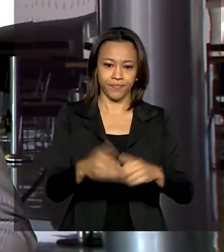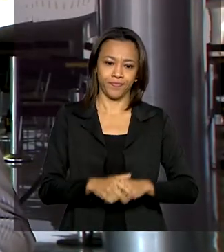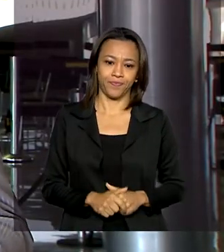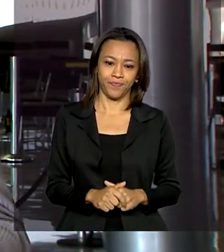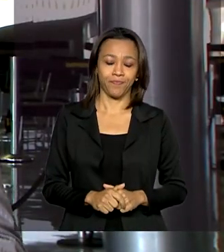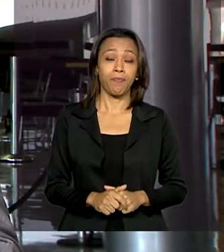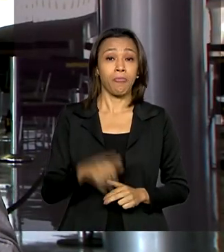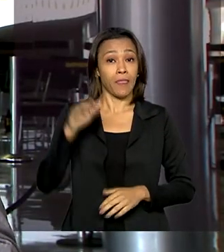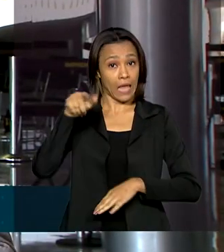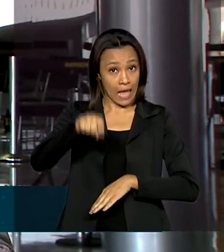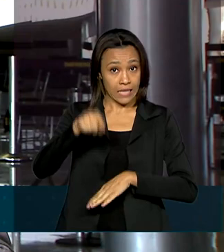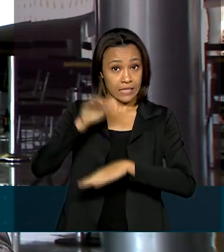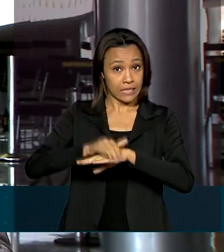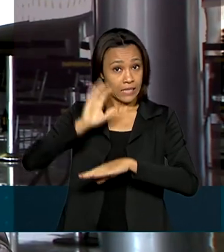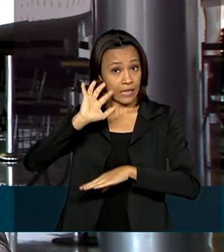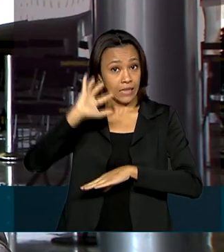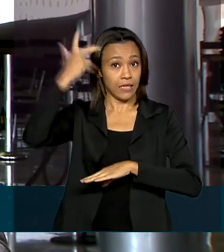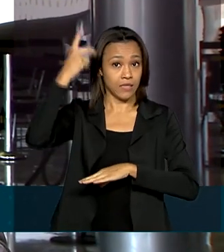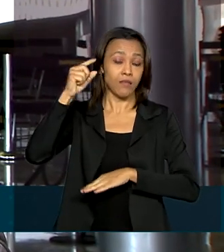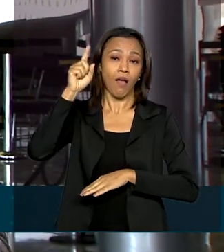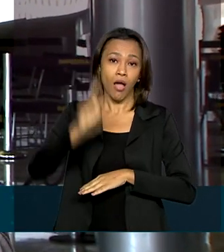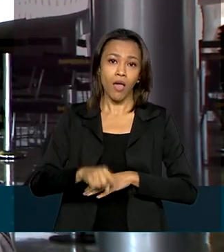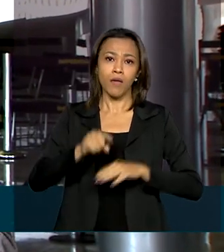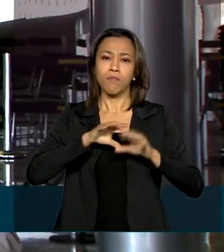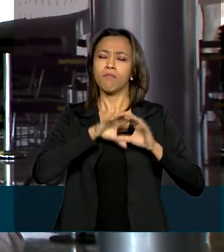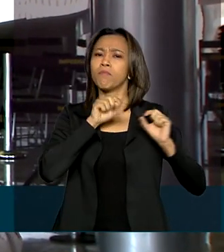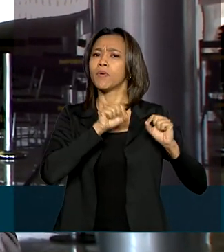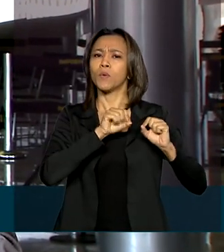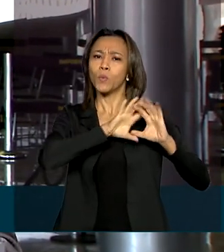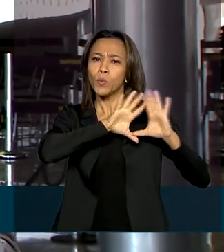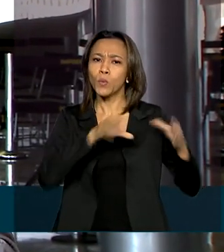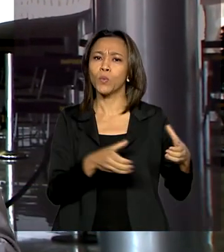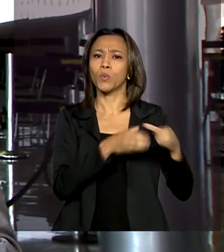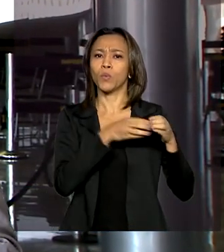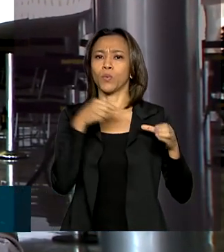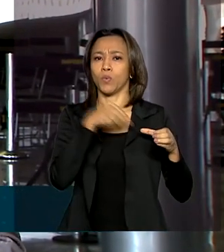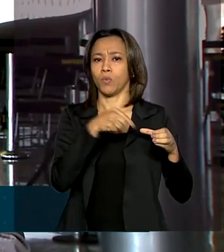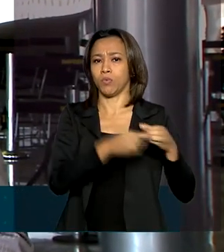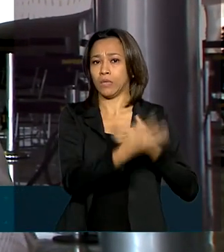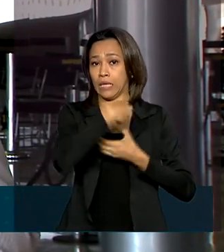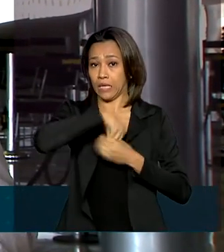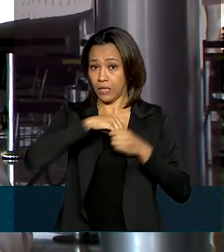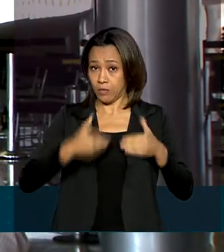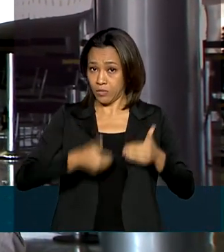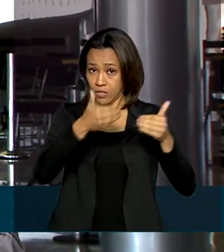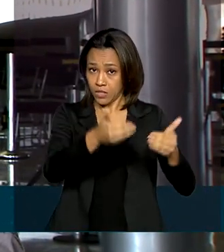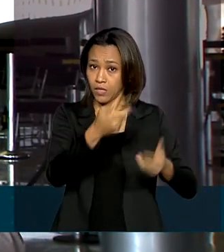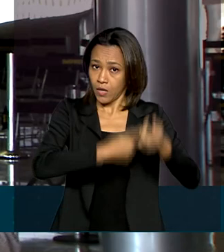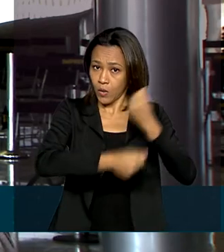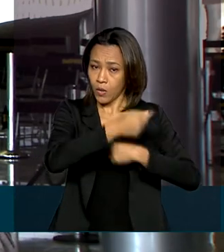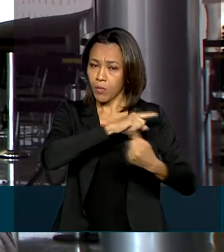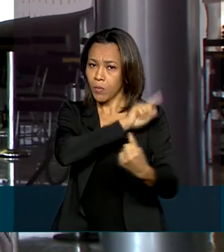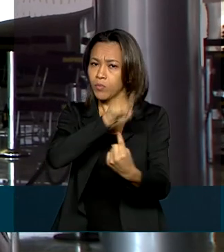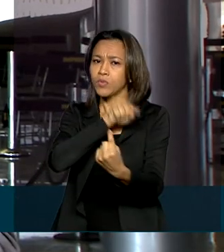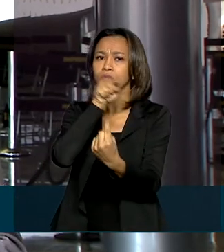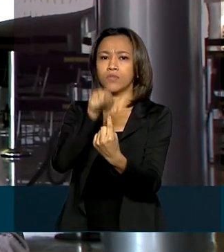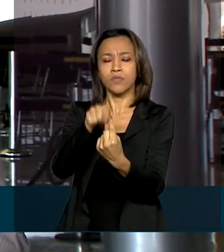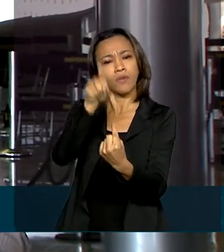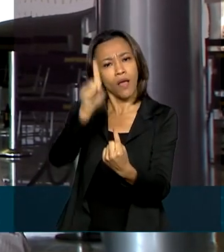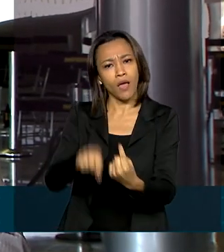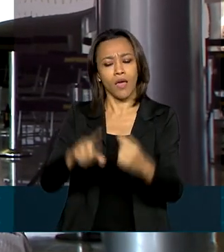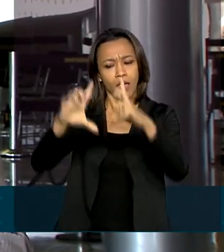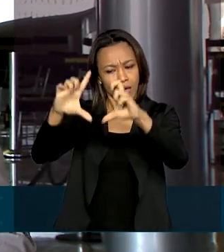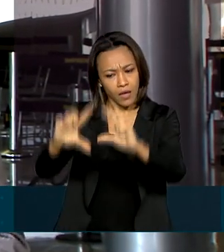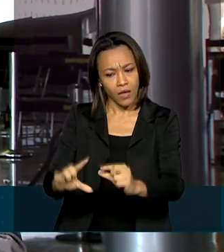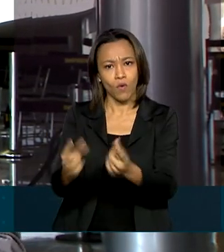Essa decisão foi tomada pela Câmara de Comércio Exterior do Ministério da Economia e tem como objetivo baixar o preço